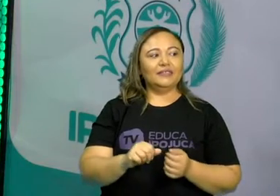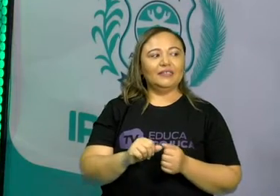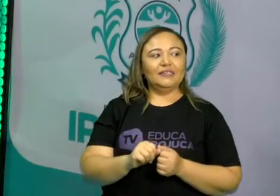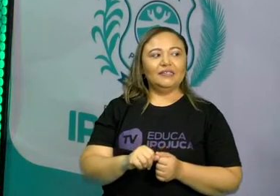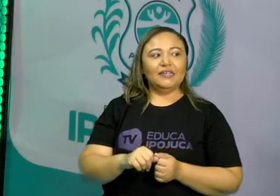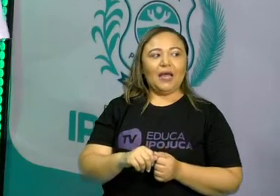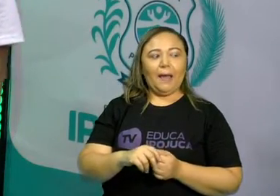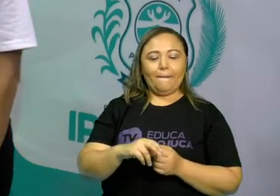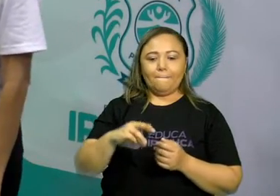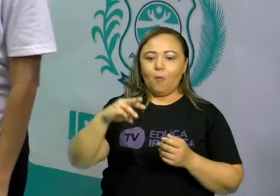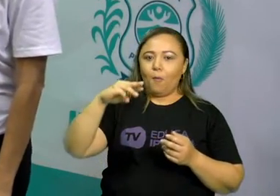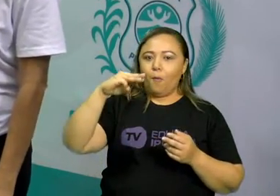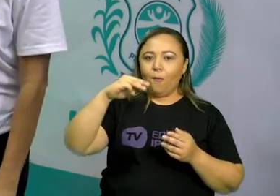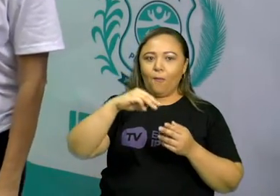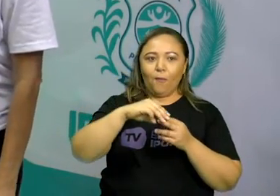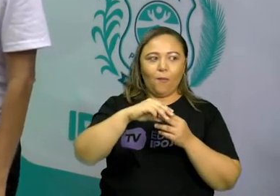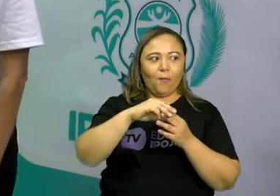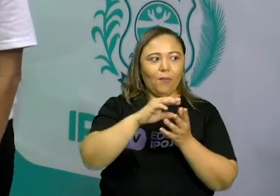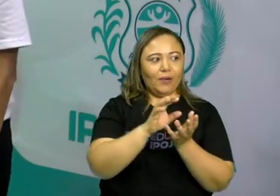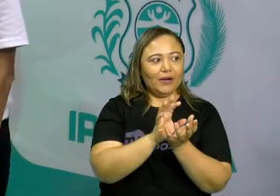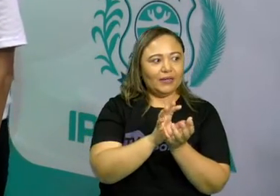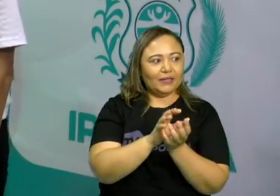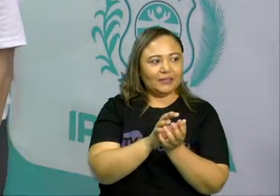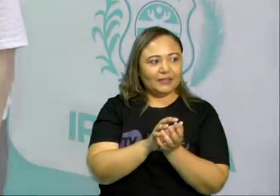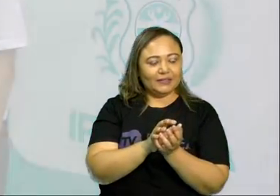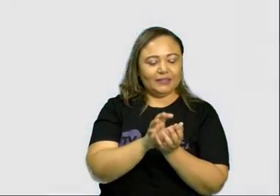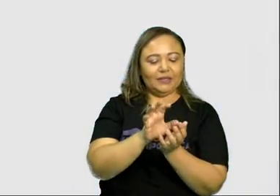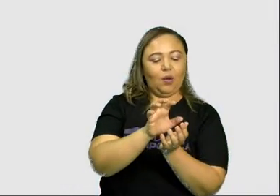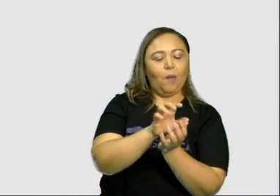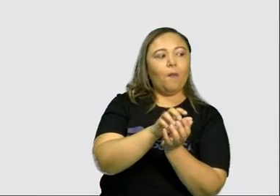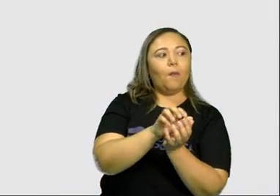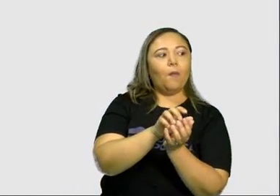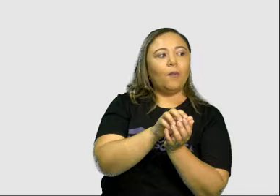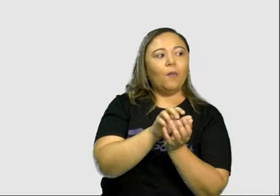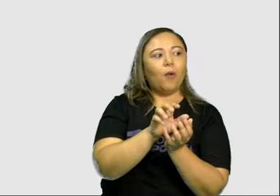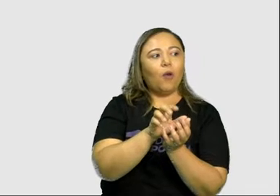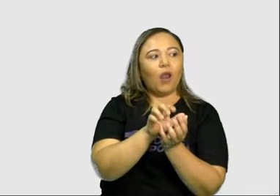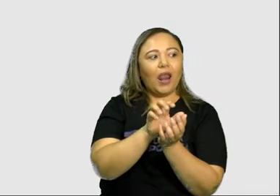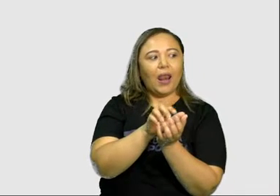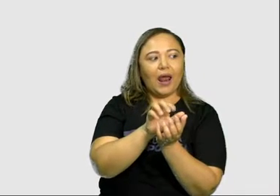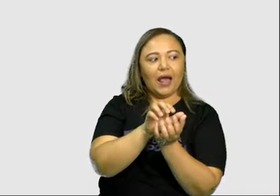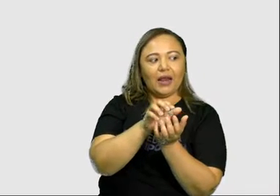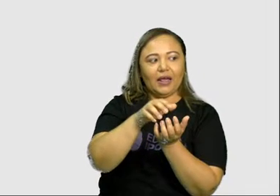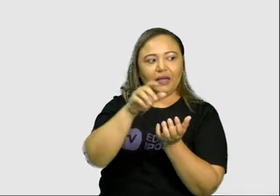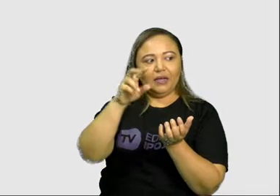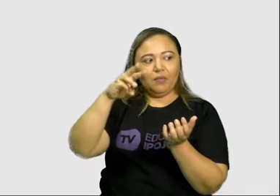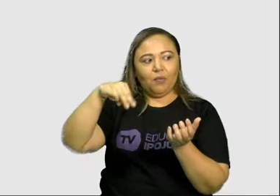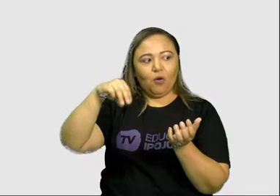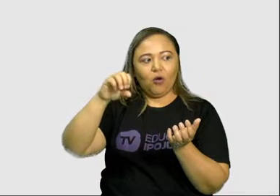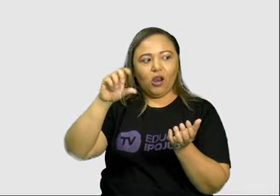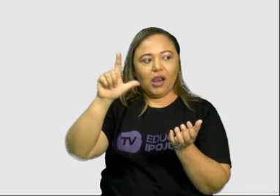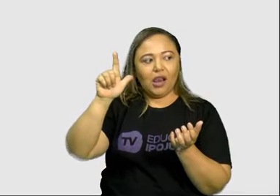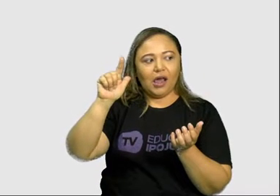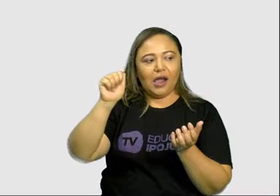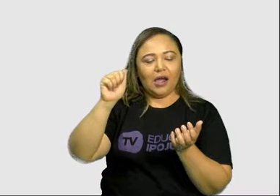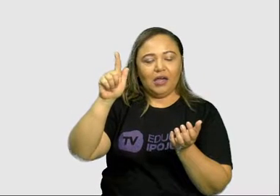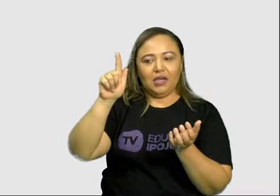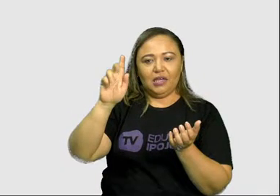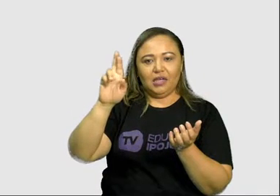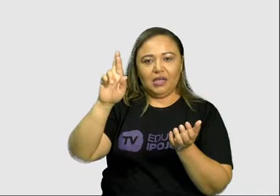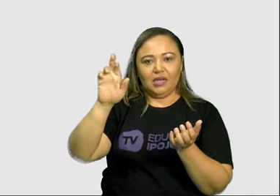dos dentes molares? Rasgam os alimentos, cortam os alimentos ou amassam os alimentos?